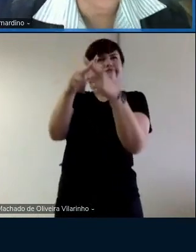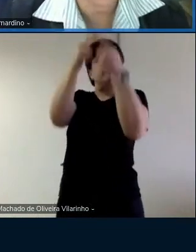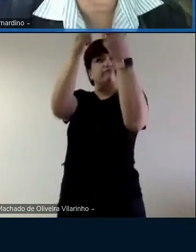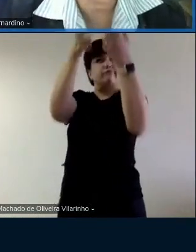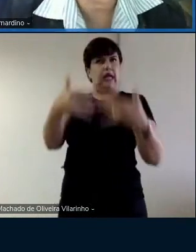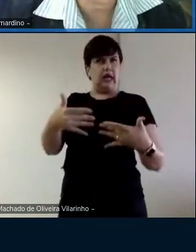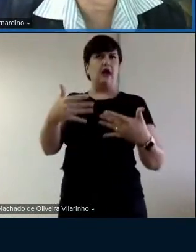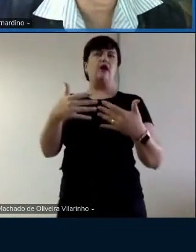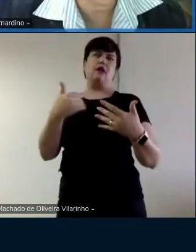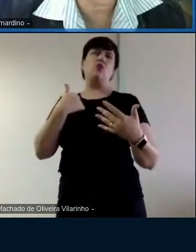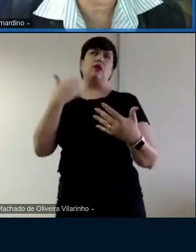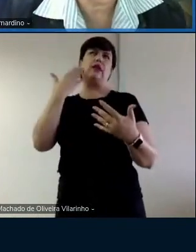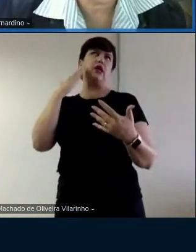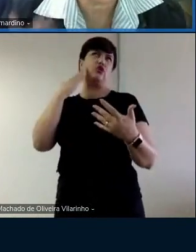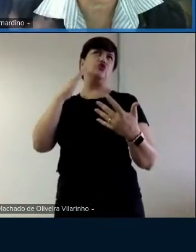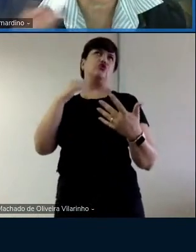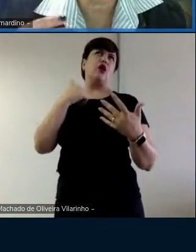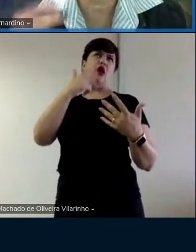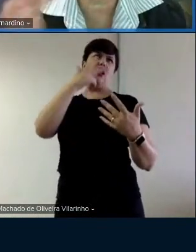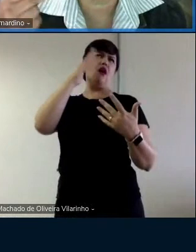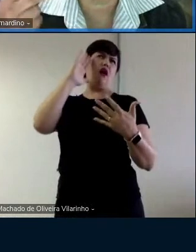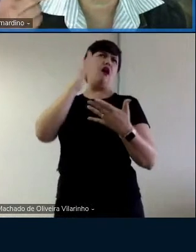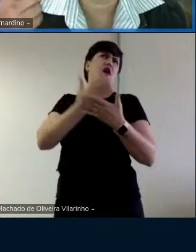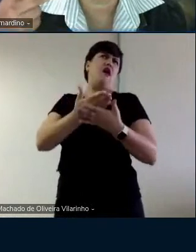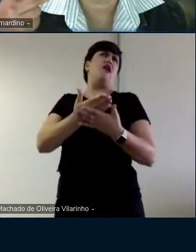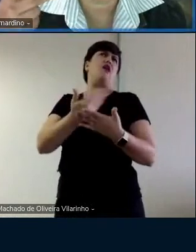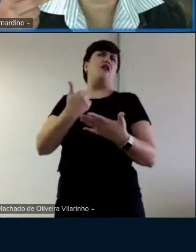eu já sei que acho que é são